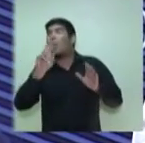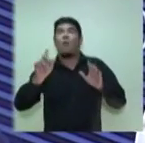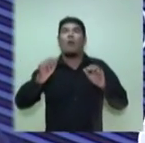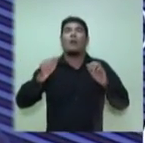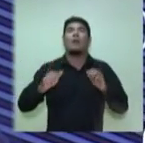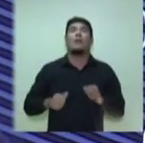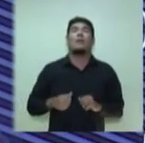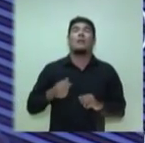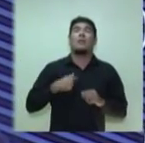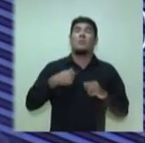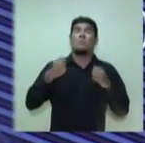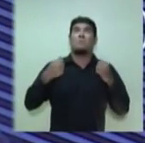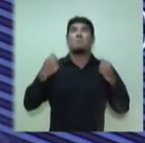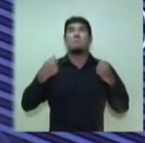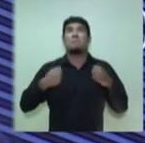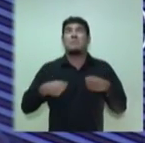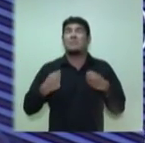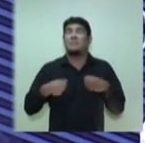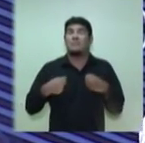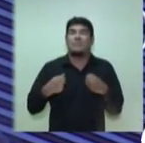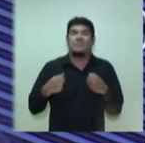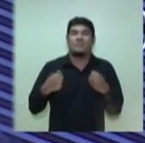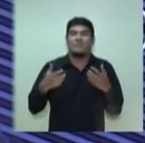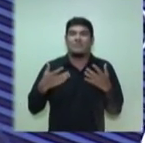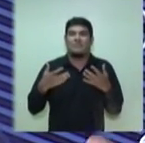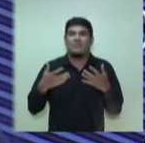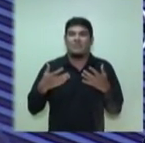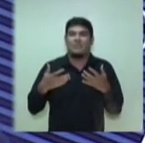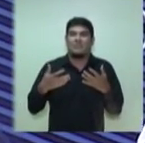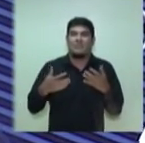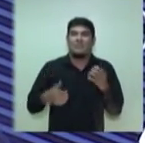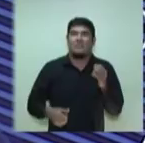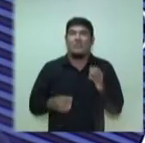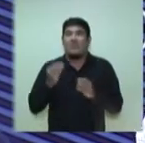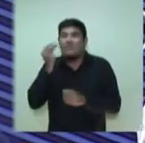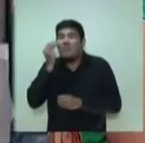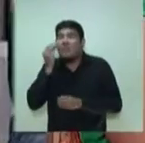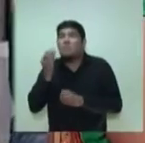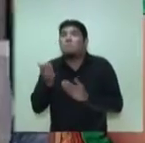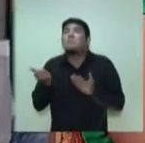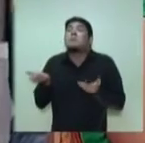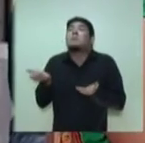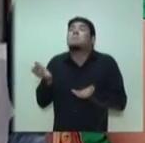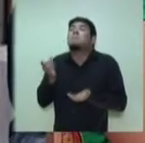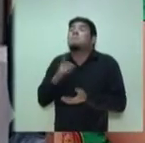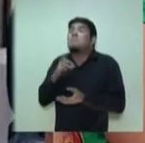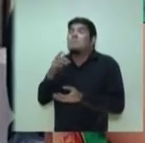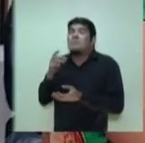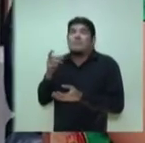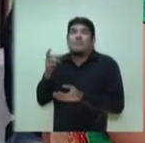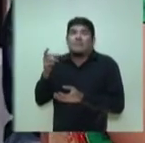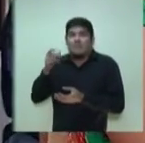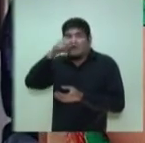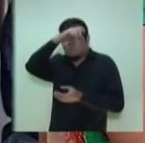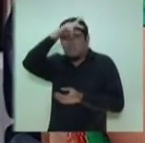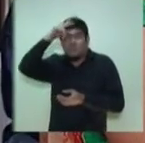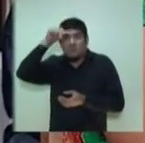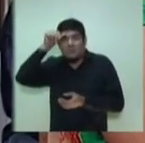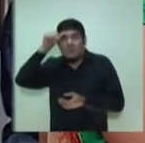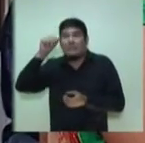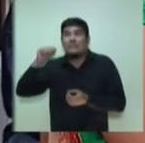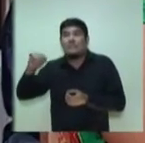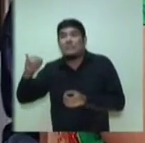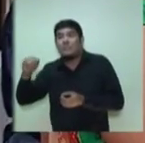Então eu preciso simplesmente chegar à prefeitura, se Deus quiser, e se o povo assim o